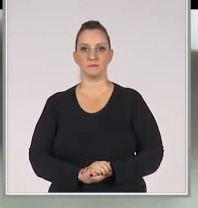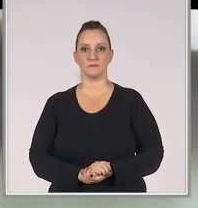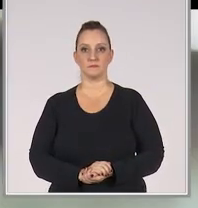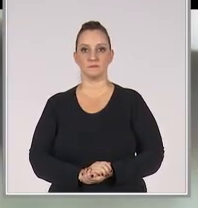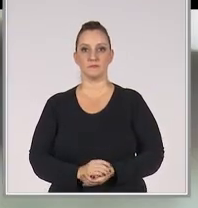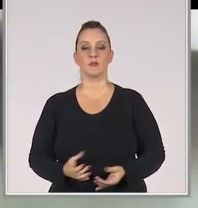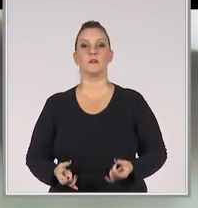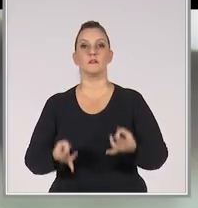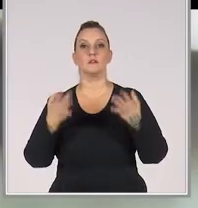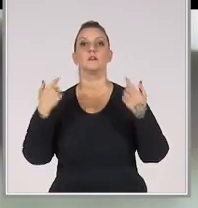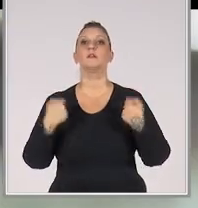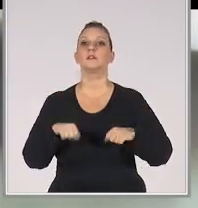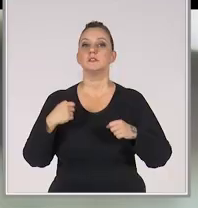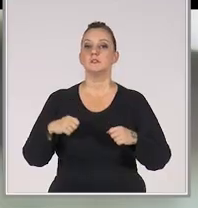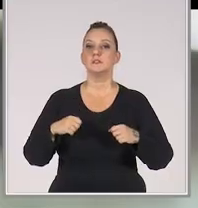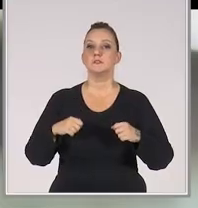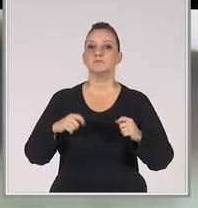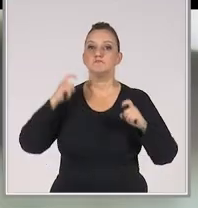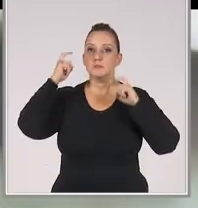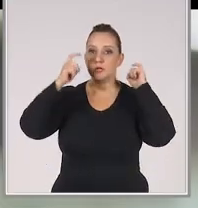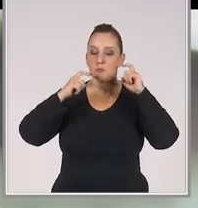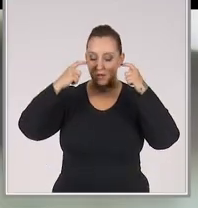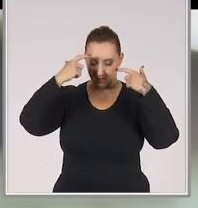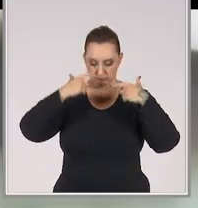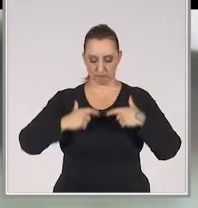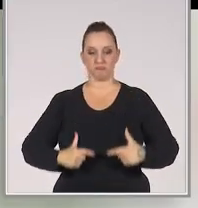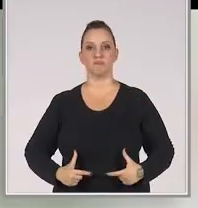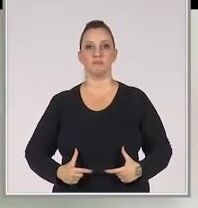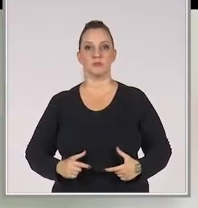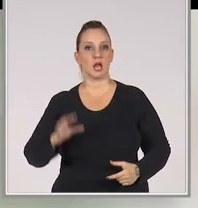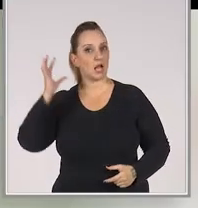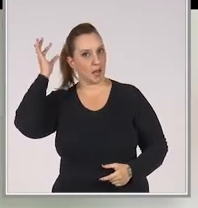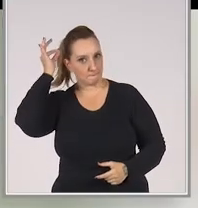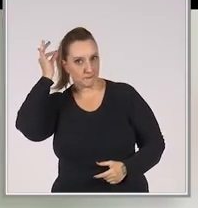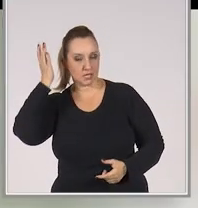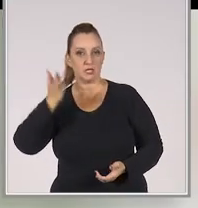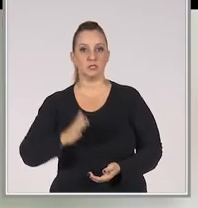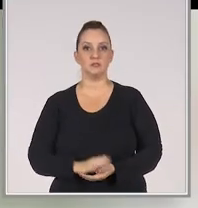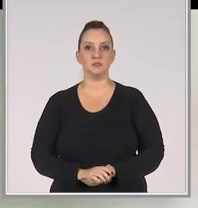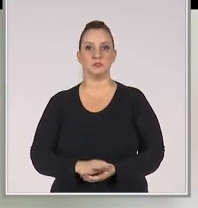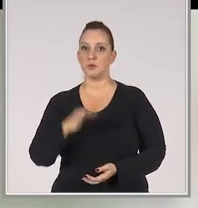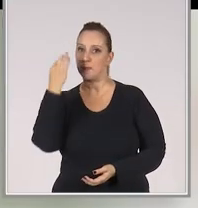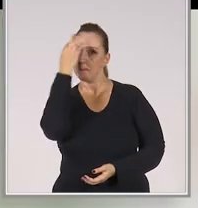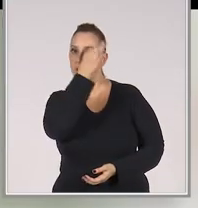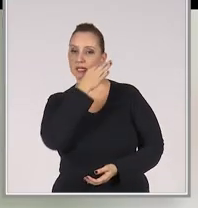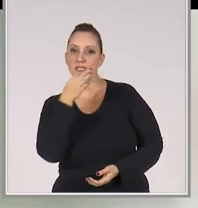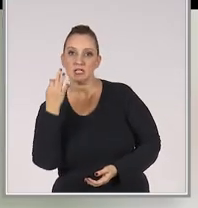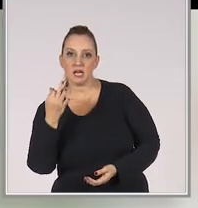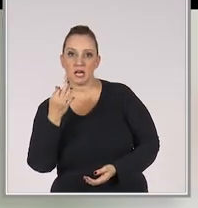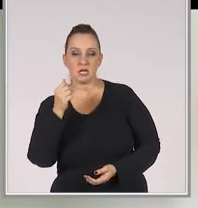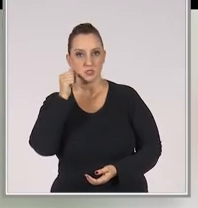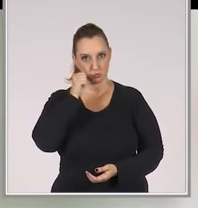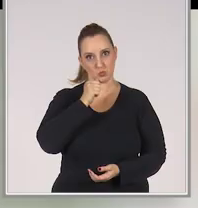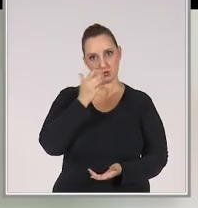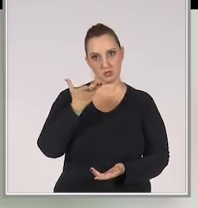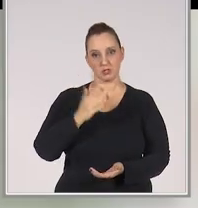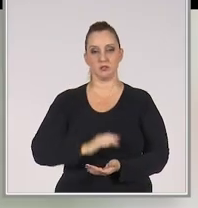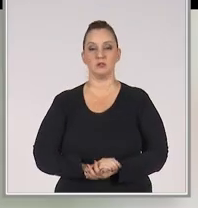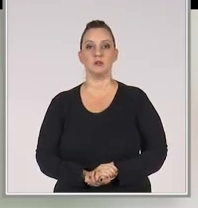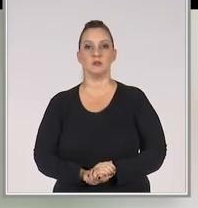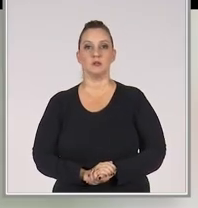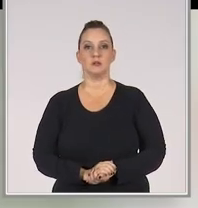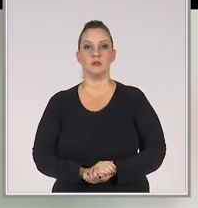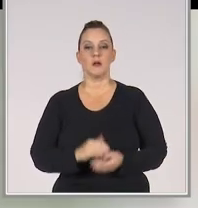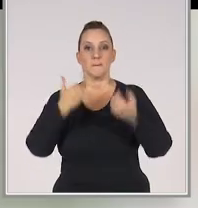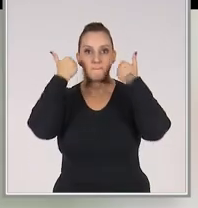O vendedor ele precisa preocupar-se com a sua aparência. Cabelo. Maquiagem no caso das mulheres.